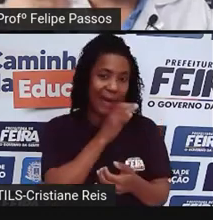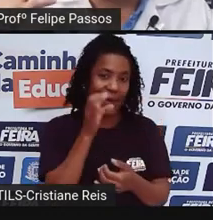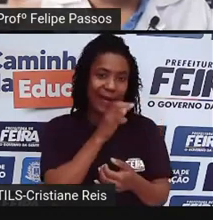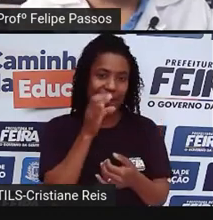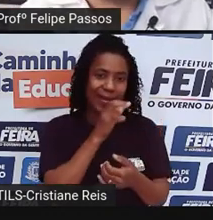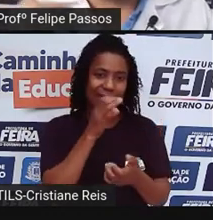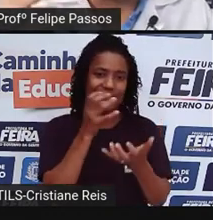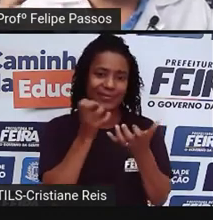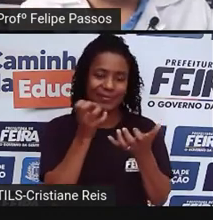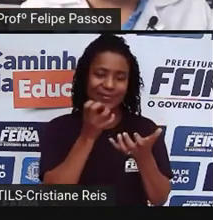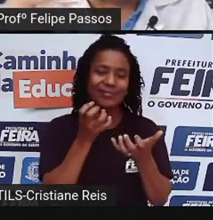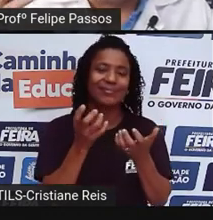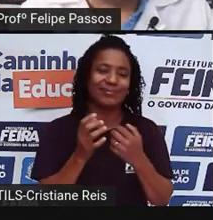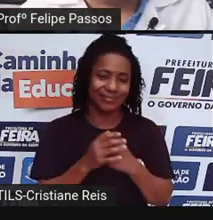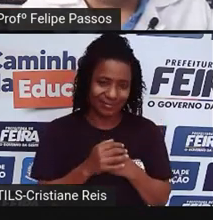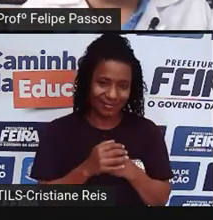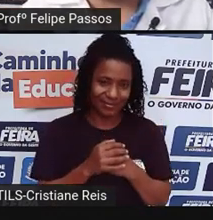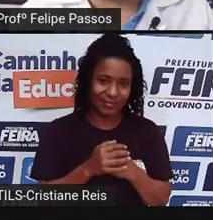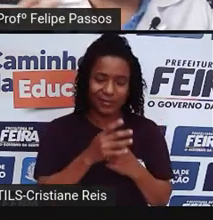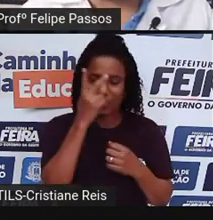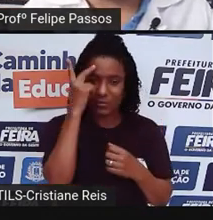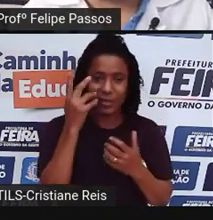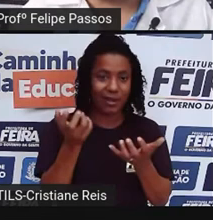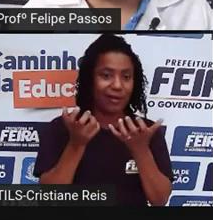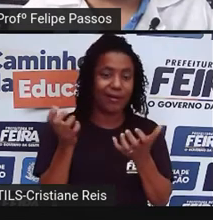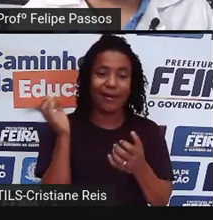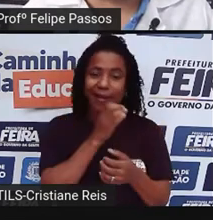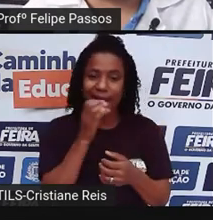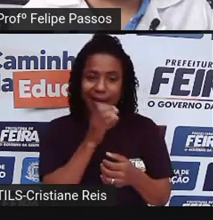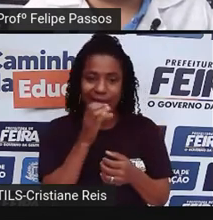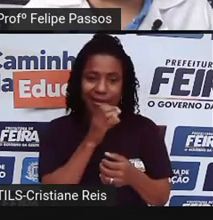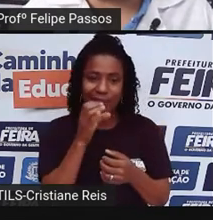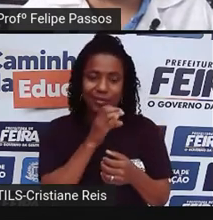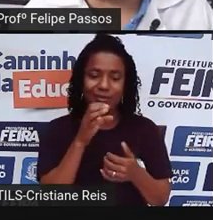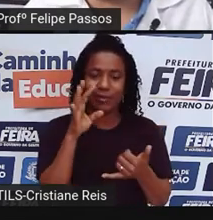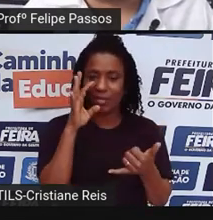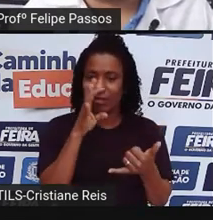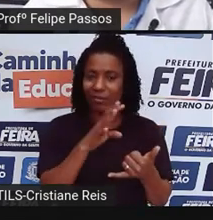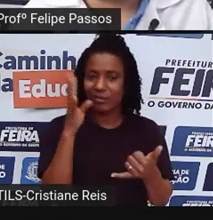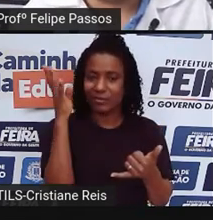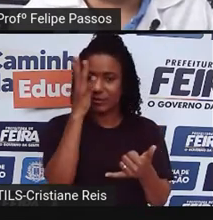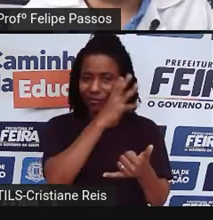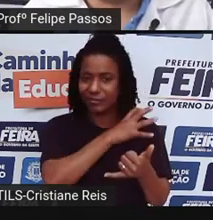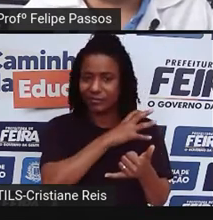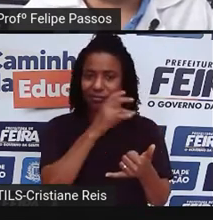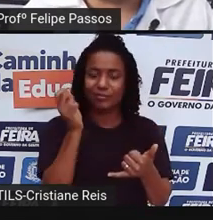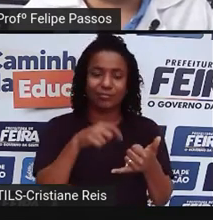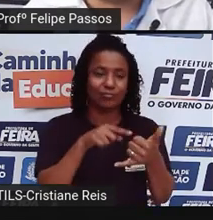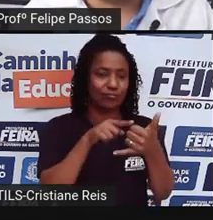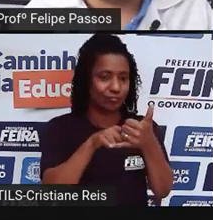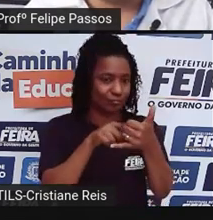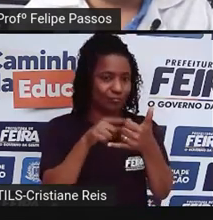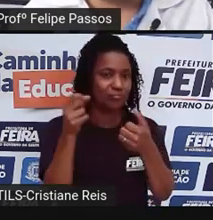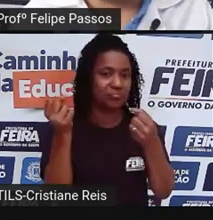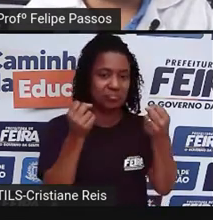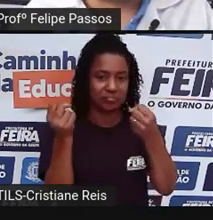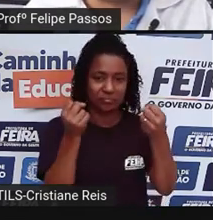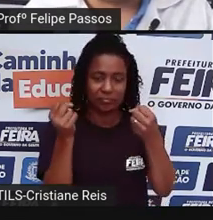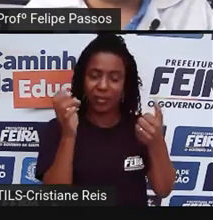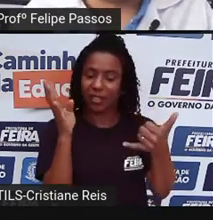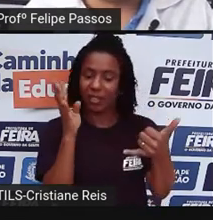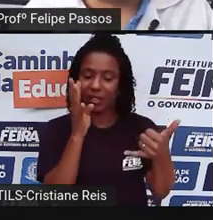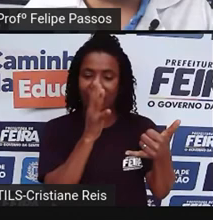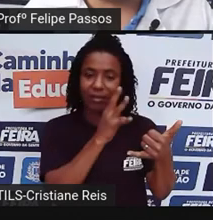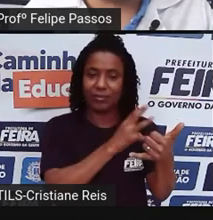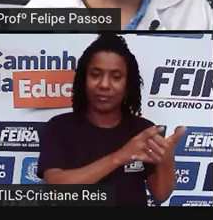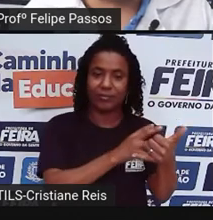onda de fazer tudo muito rápido e isso acaba tirando um pouquinho a nossa atenção. O próprio celular é um problema nesse sentido, né? Conversar,